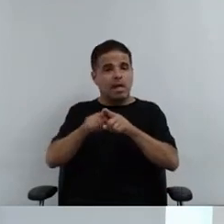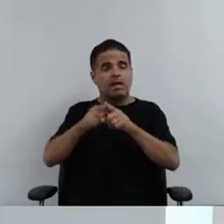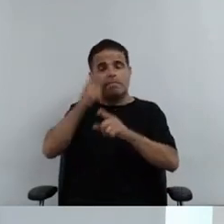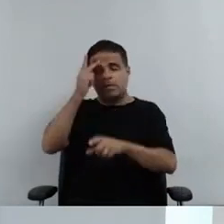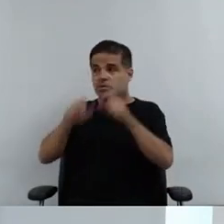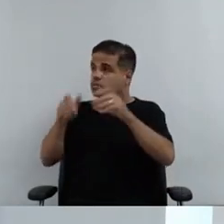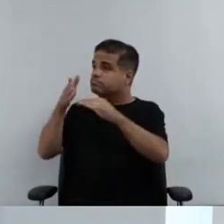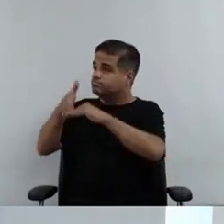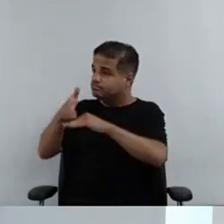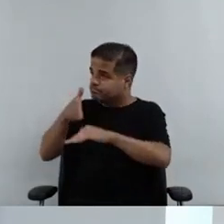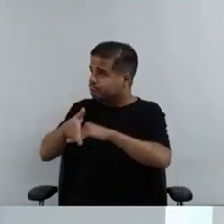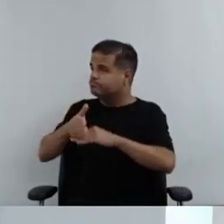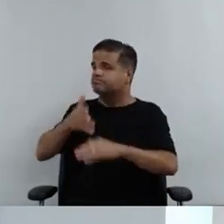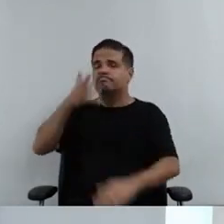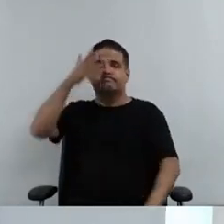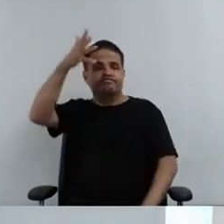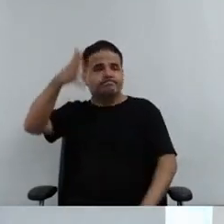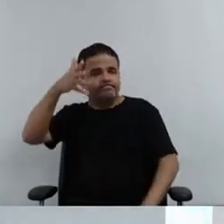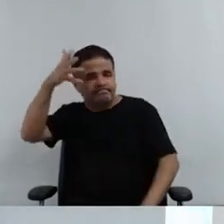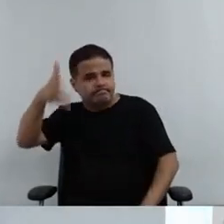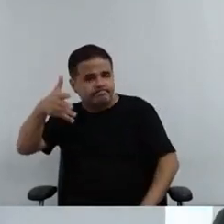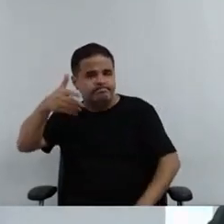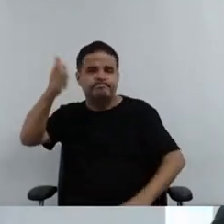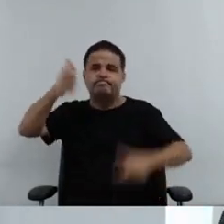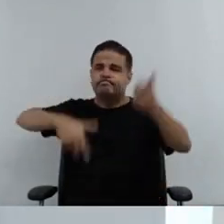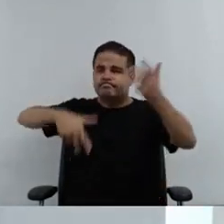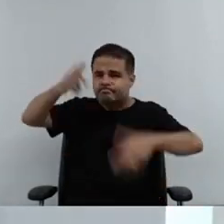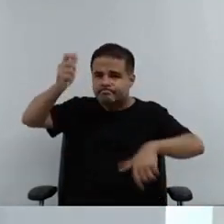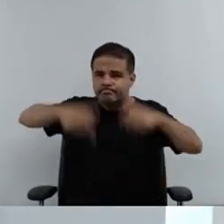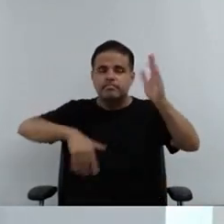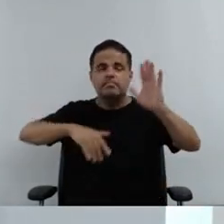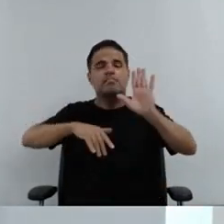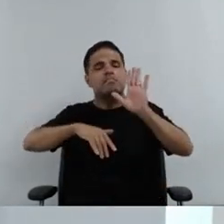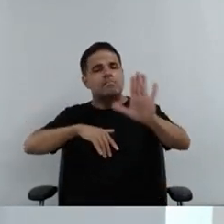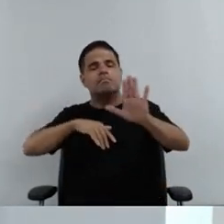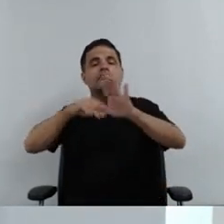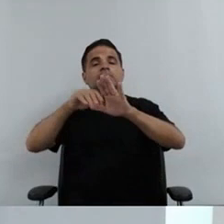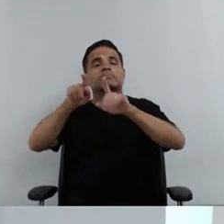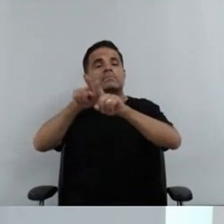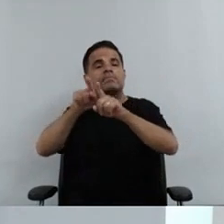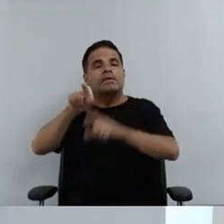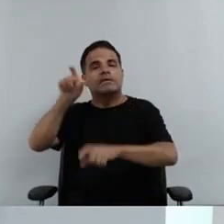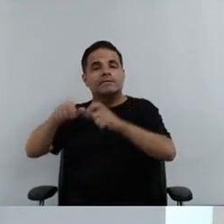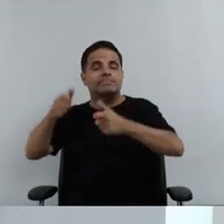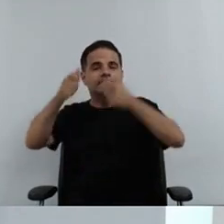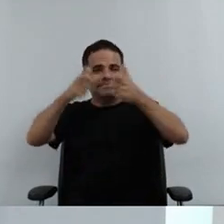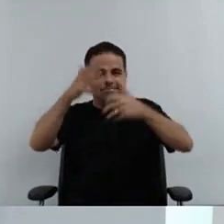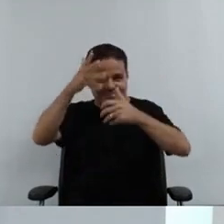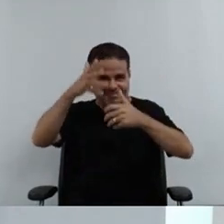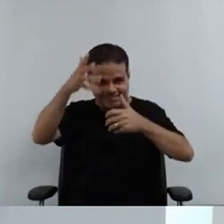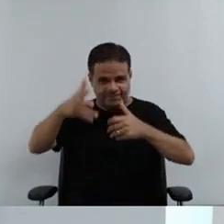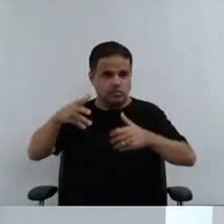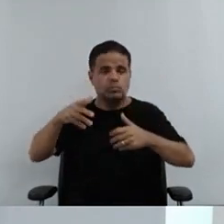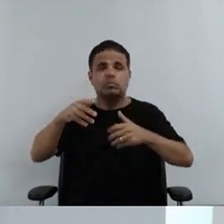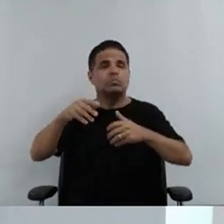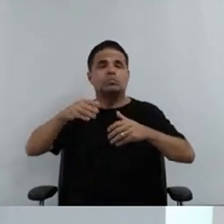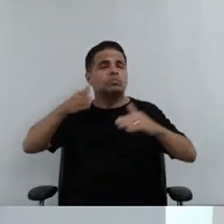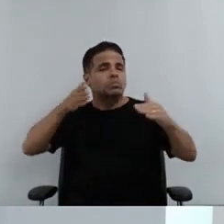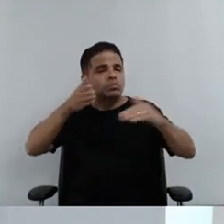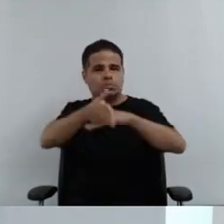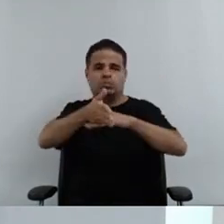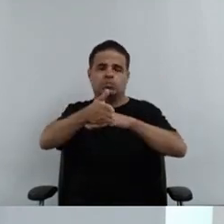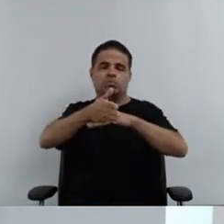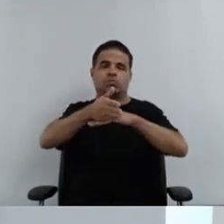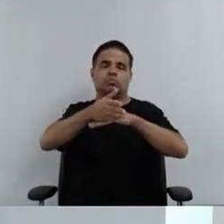que palestraram no ambiente, mas gostaria de fazer um destaque dos palestrantes aqui, pela